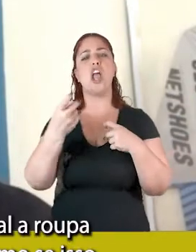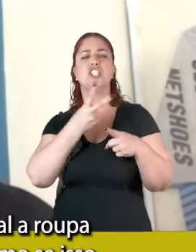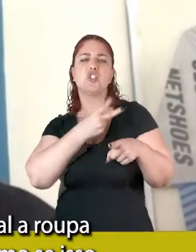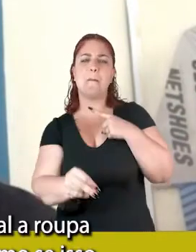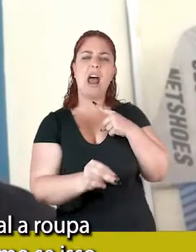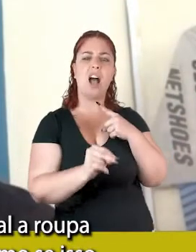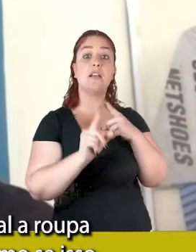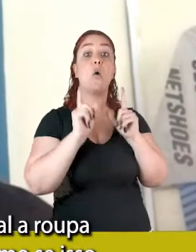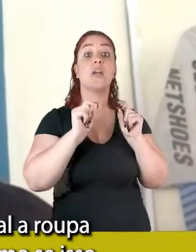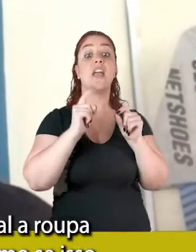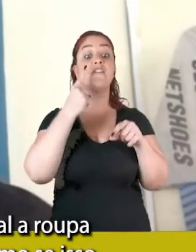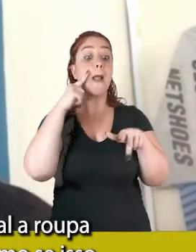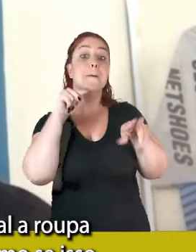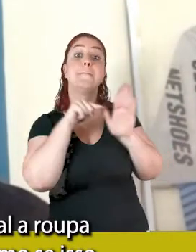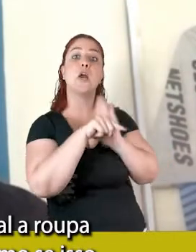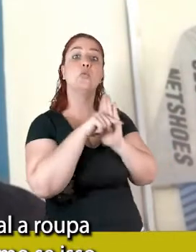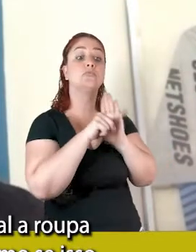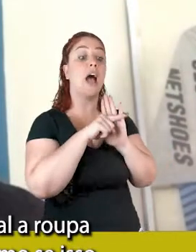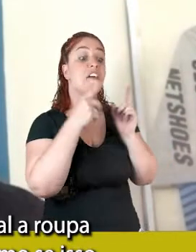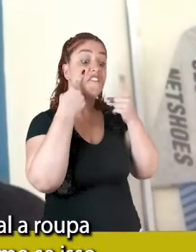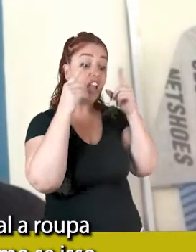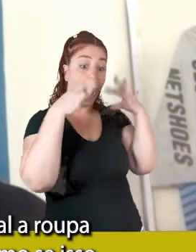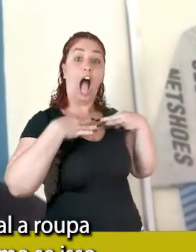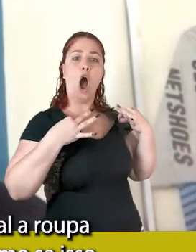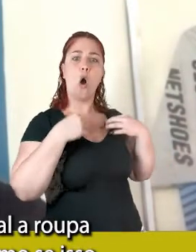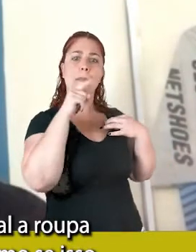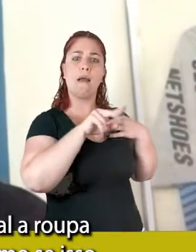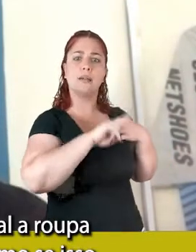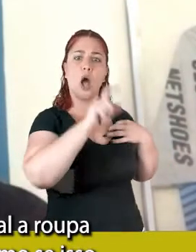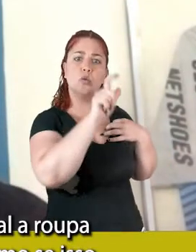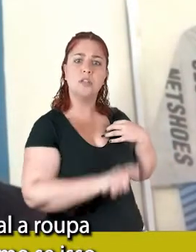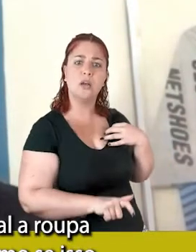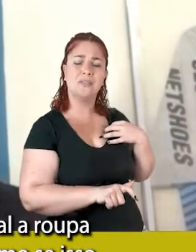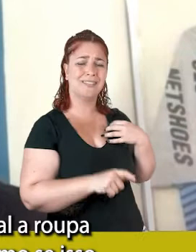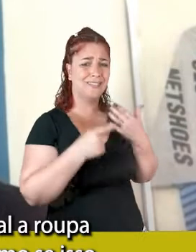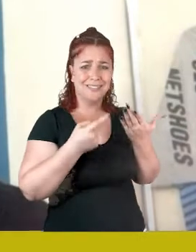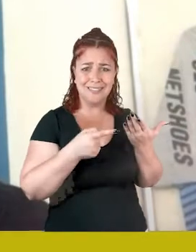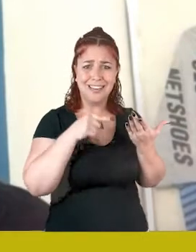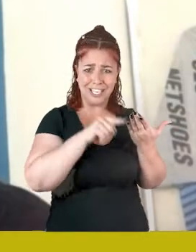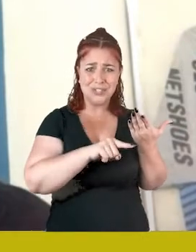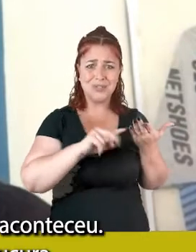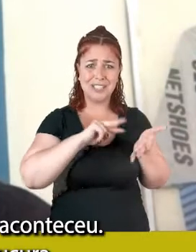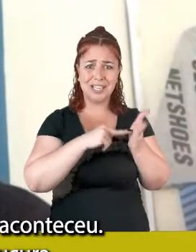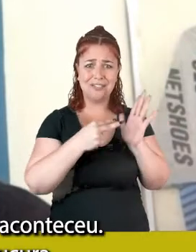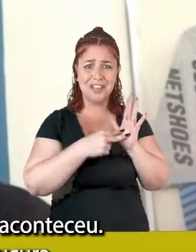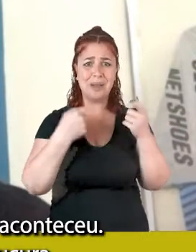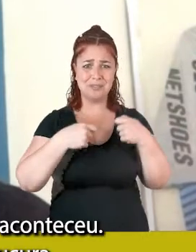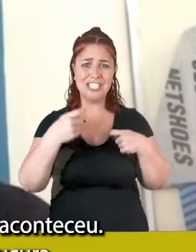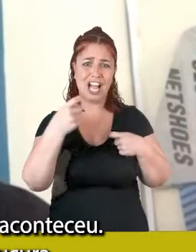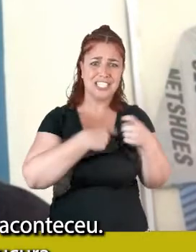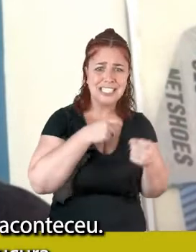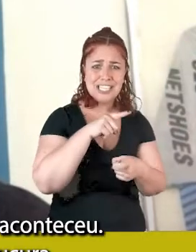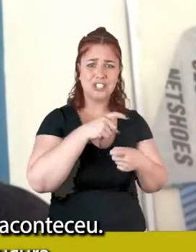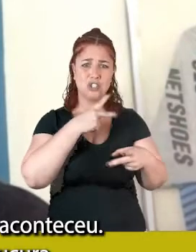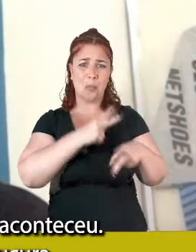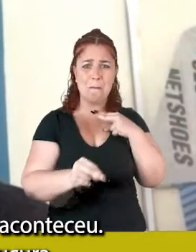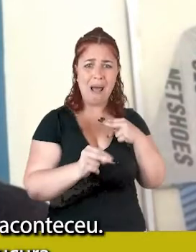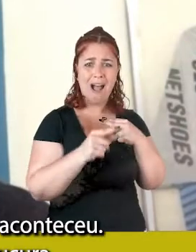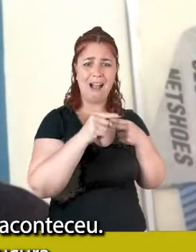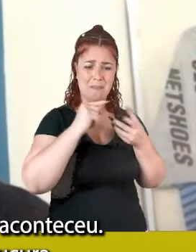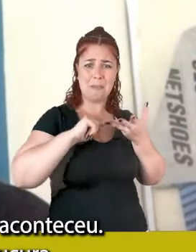olhar ou perguntar é qual a roupa que ela estava vestida, como se isso diminuísse o crime que aconteceu,